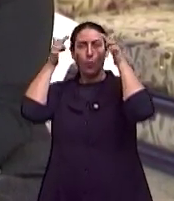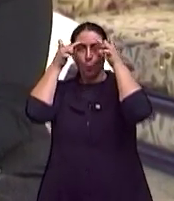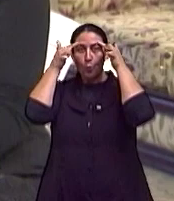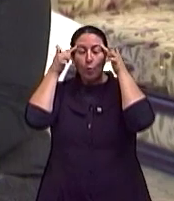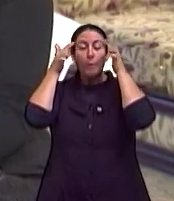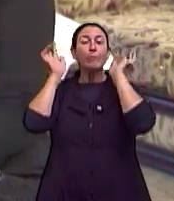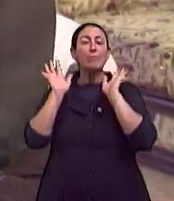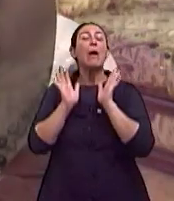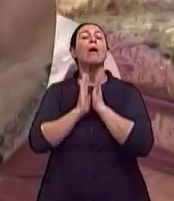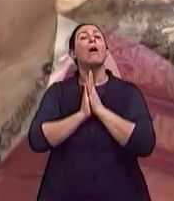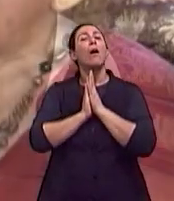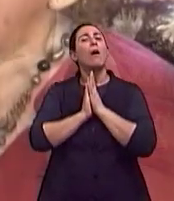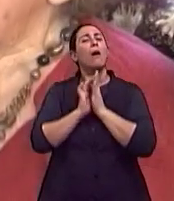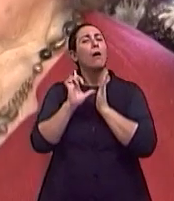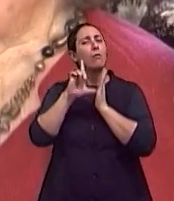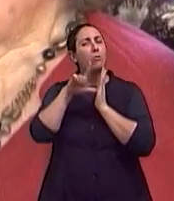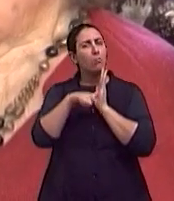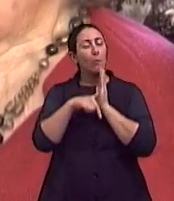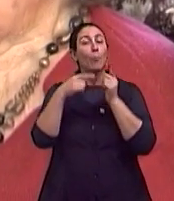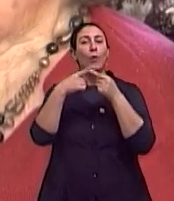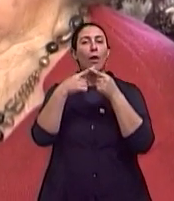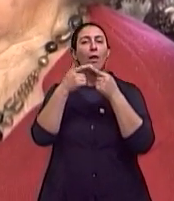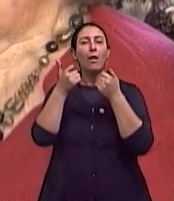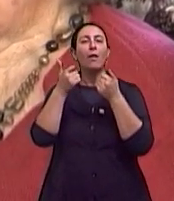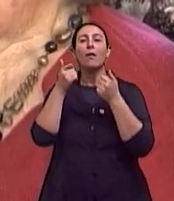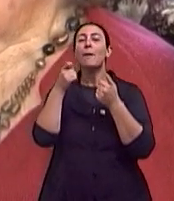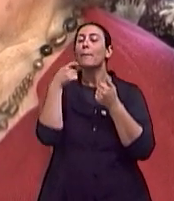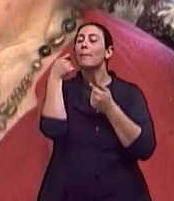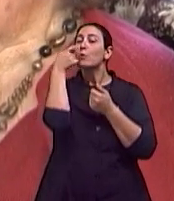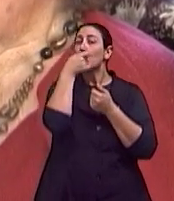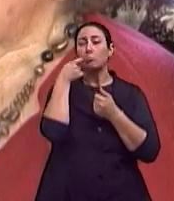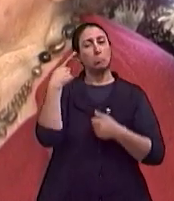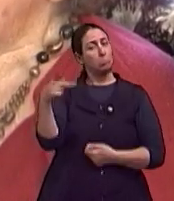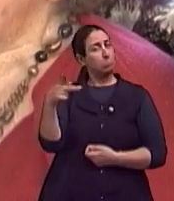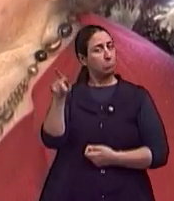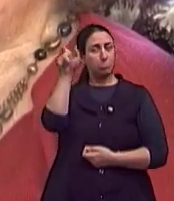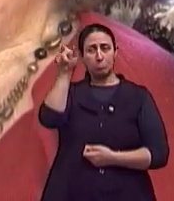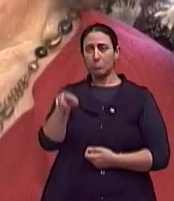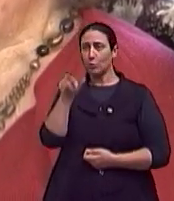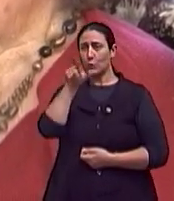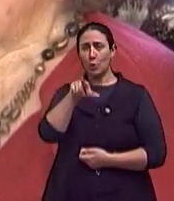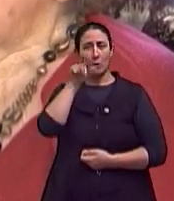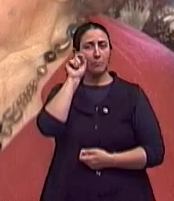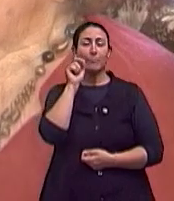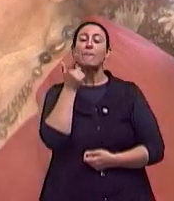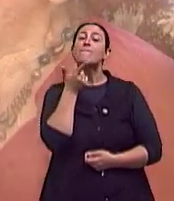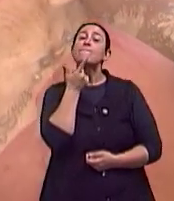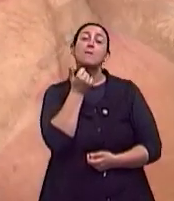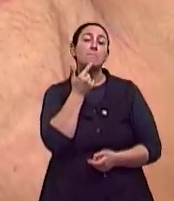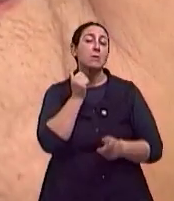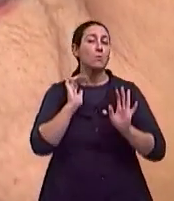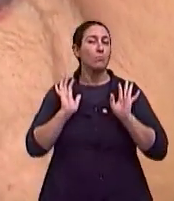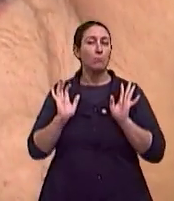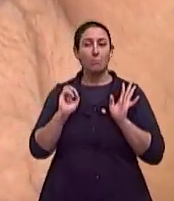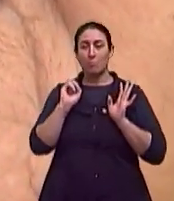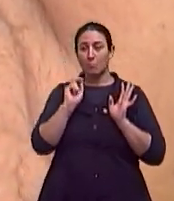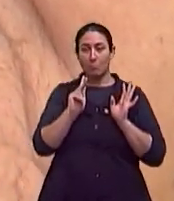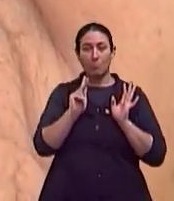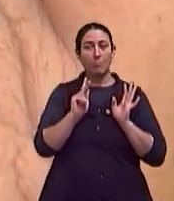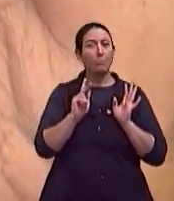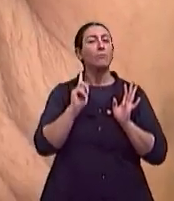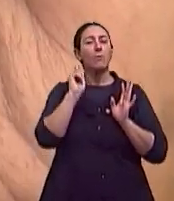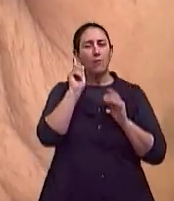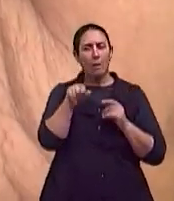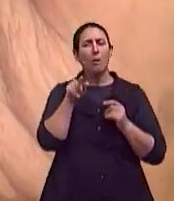olhar e a escolha do batom foi dela, tá linda, vermelho, é um tom